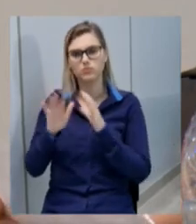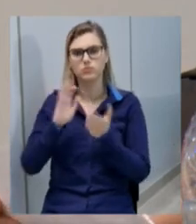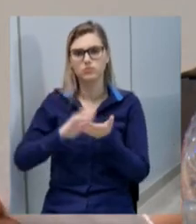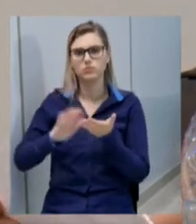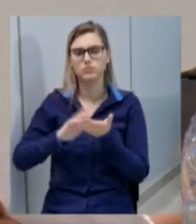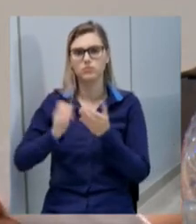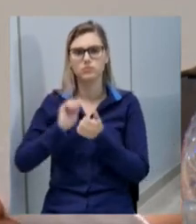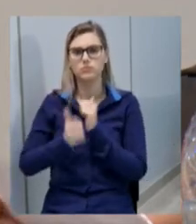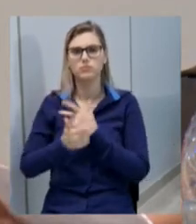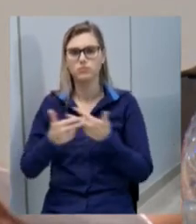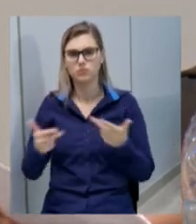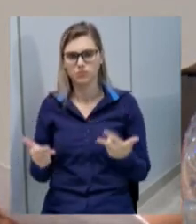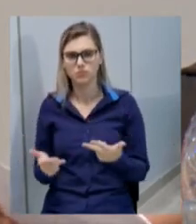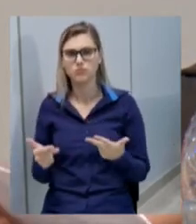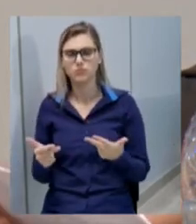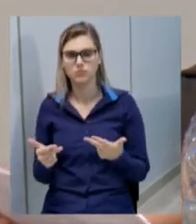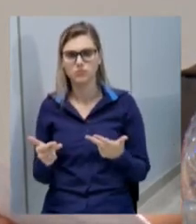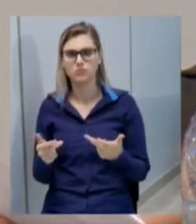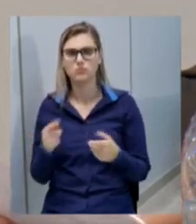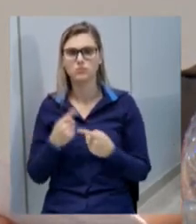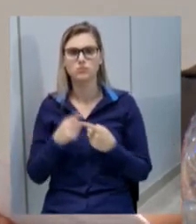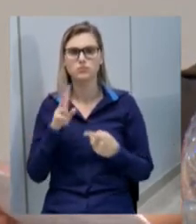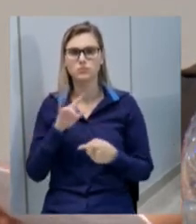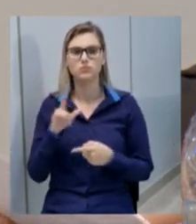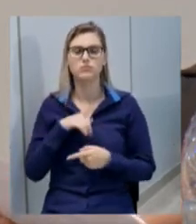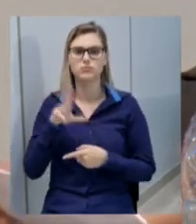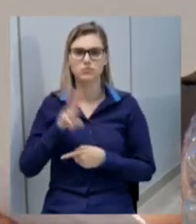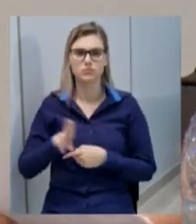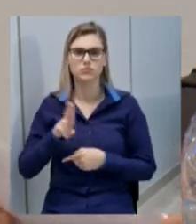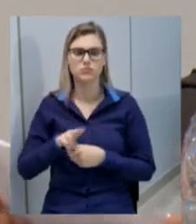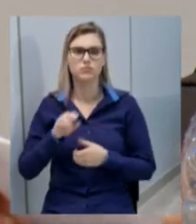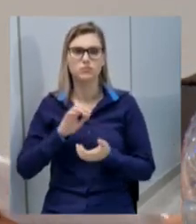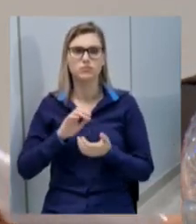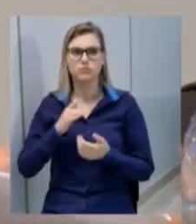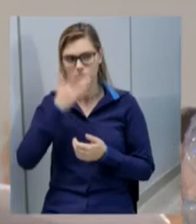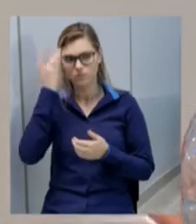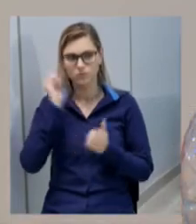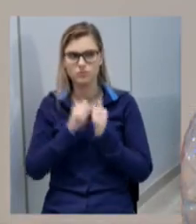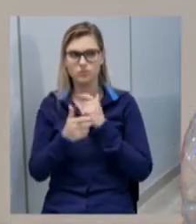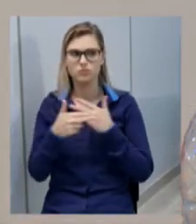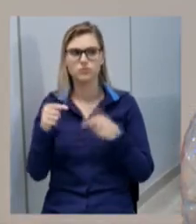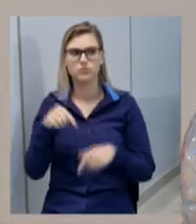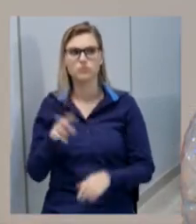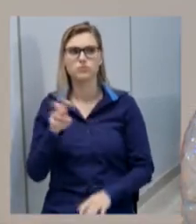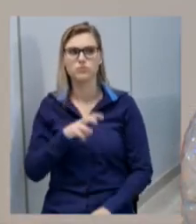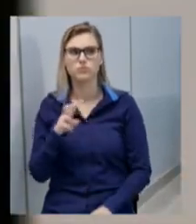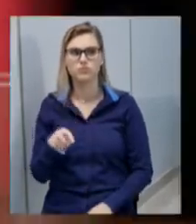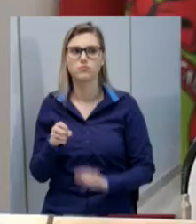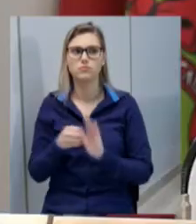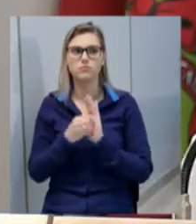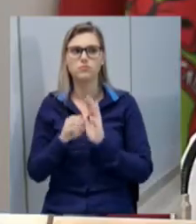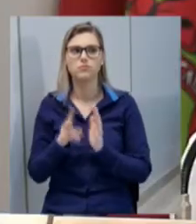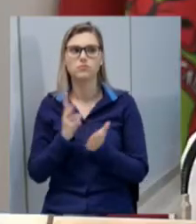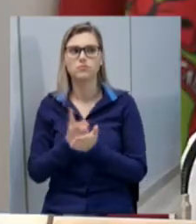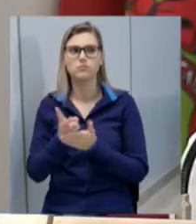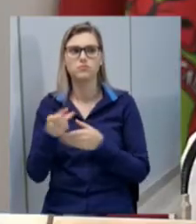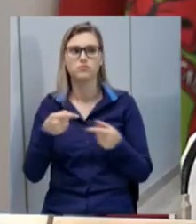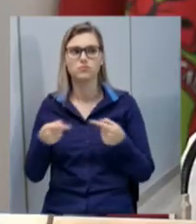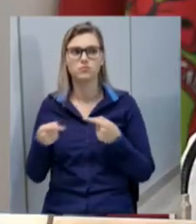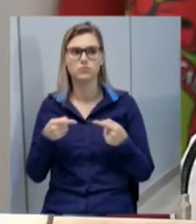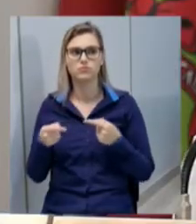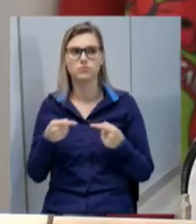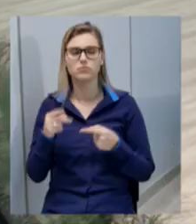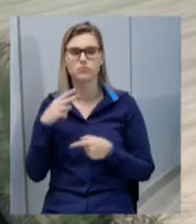Esportes com certeza vai ser de muita utilidade e valia para o pessoal do esporte aqui de Xancherê a indicação continua em discussão